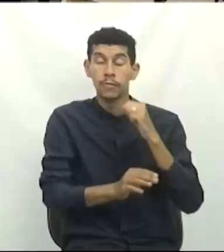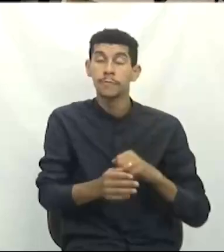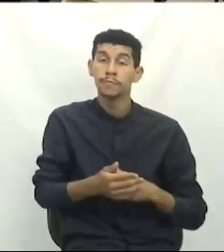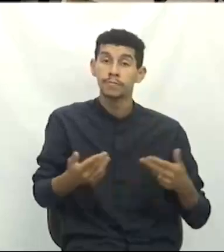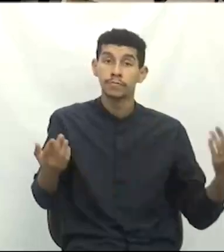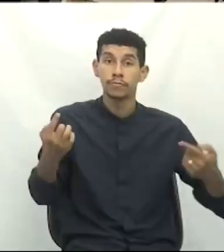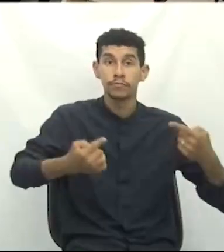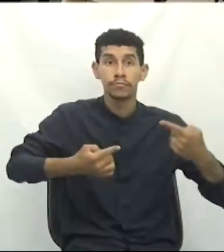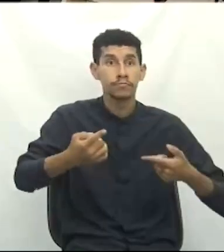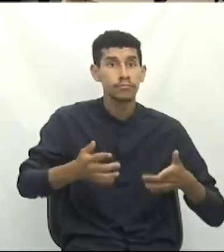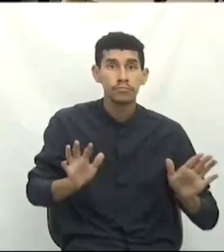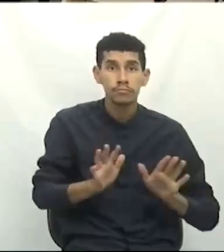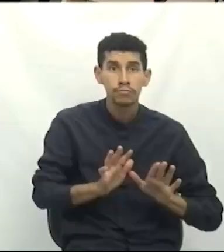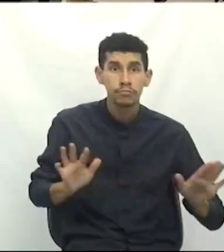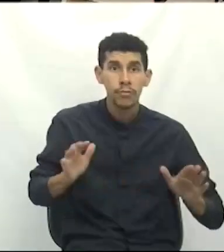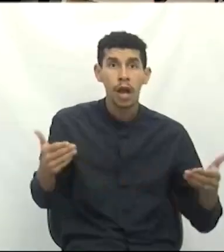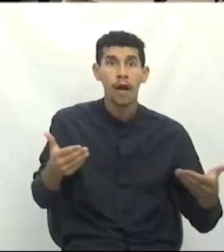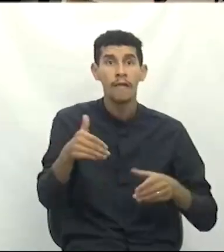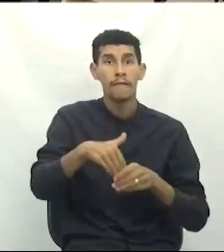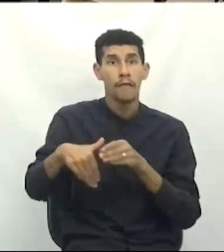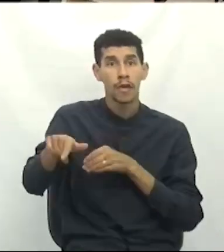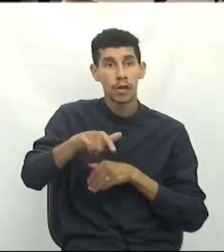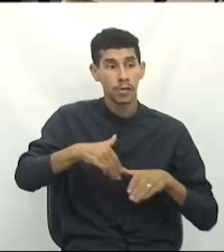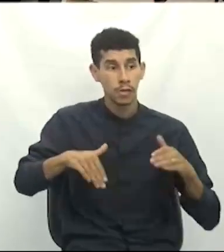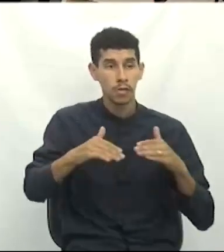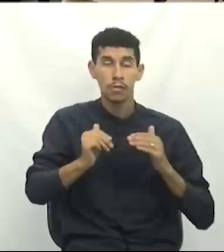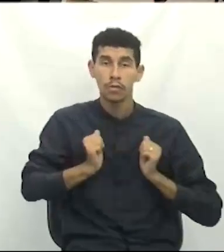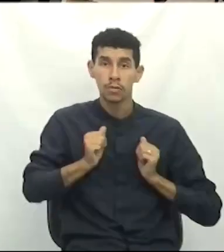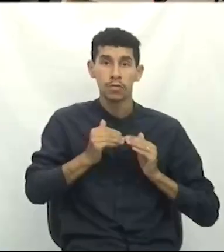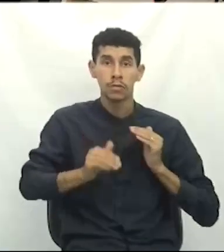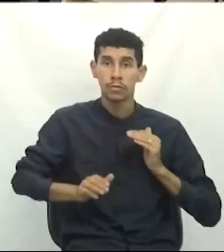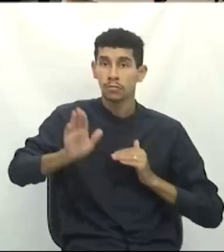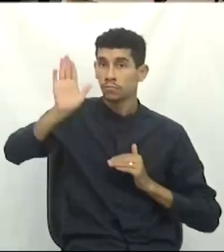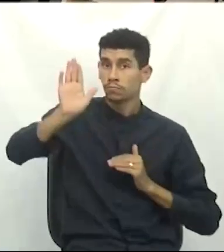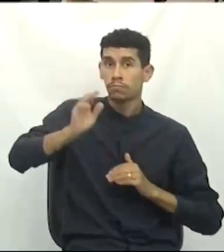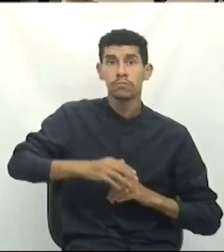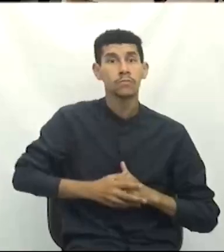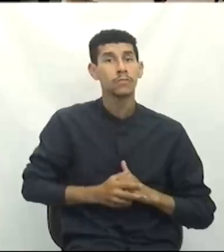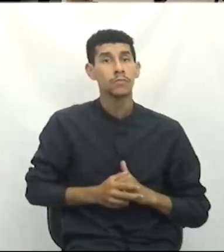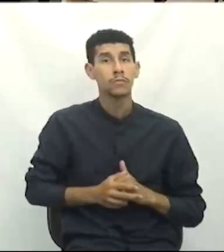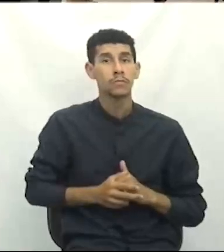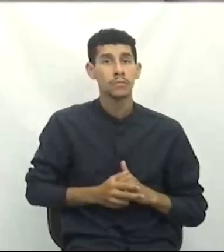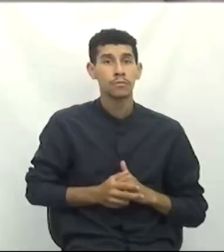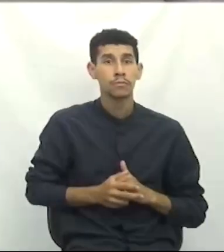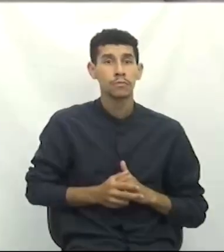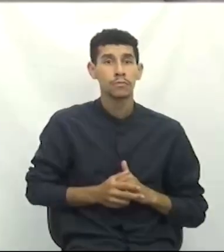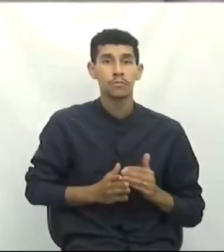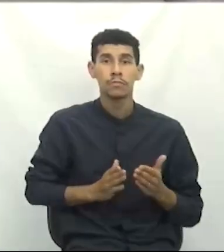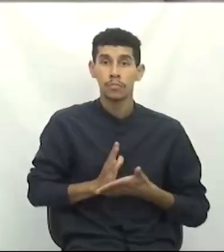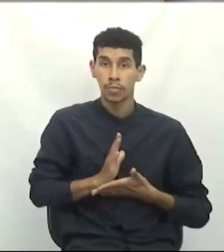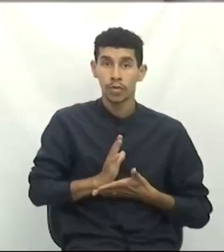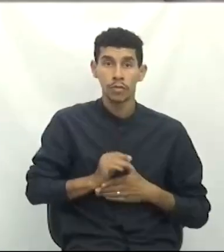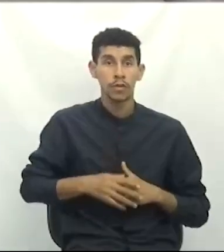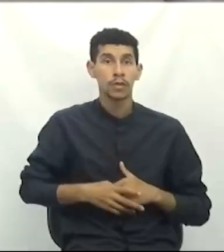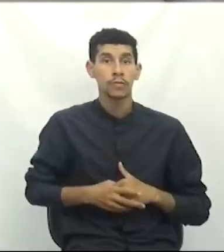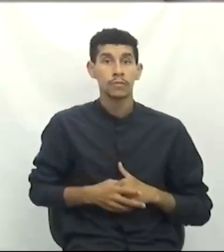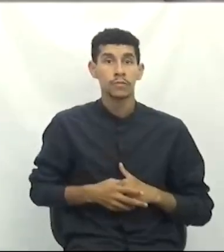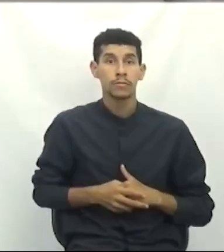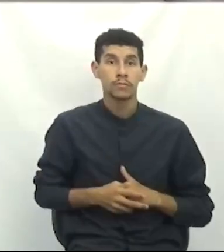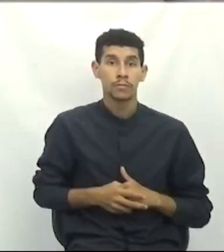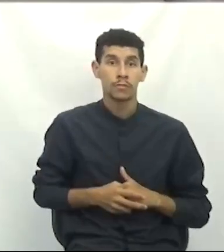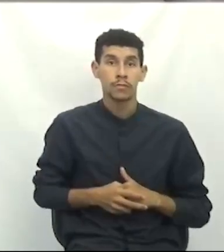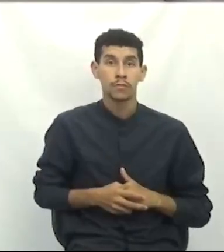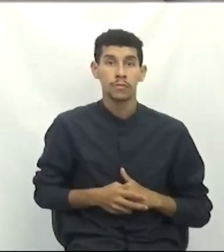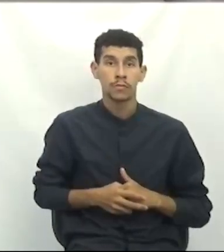discussão. Requerimento colocado em votação, os favoráveis permaneçam como estão os contratos que se manifestem. Aprovado por unanimidade.